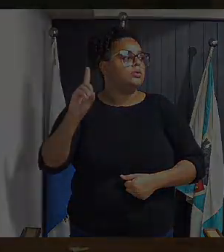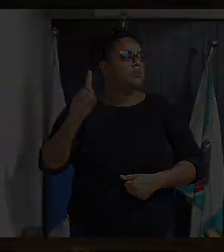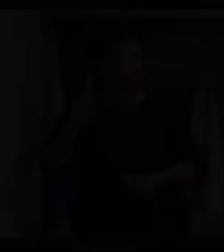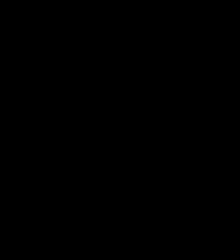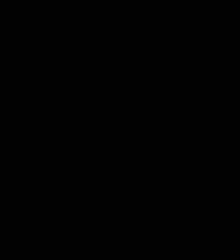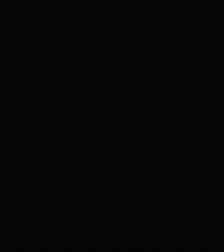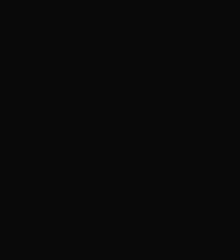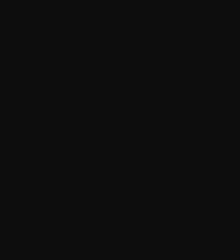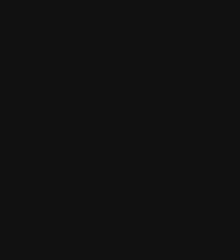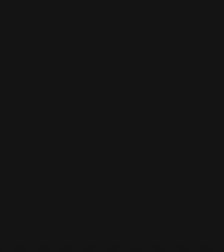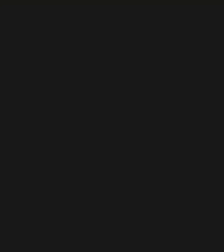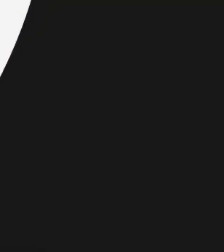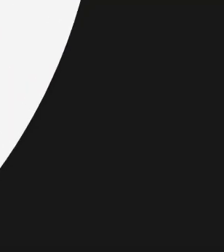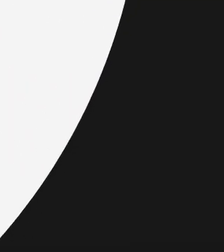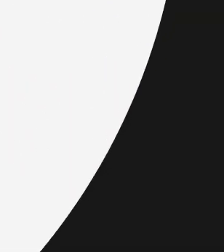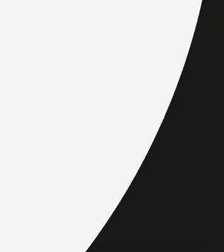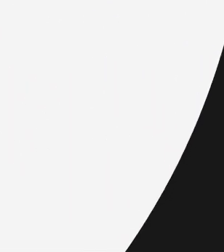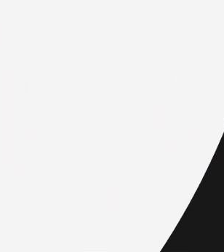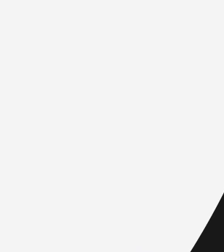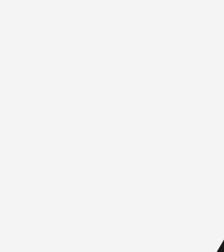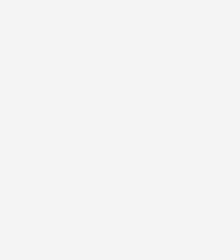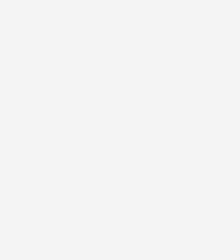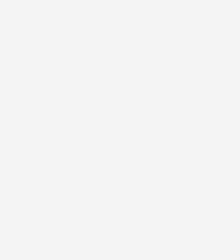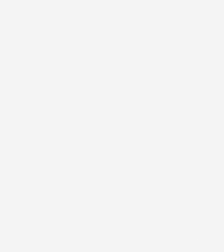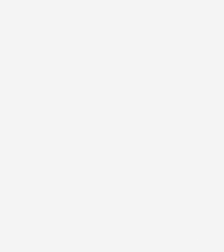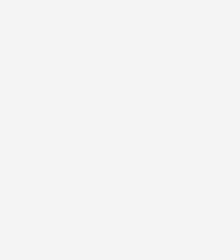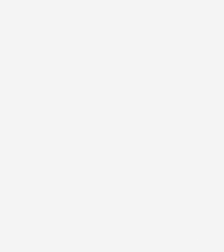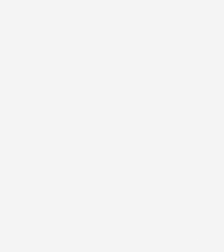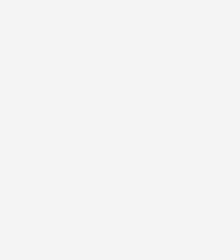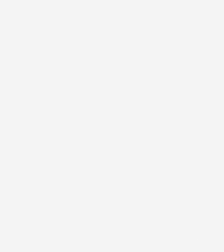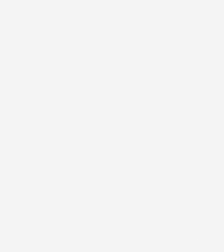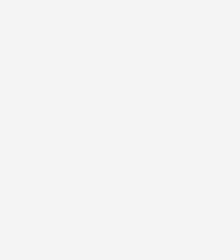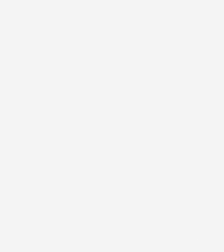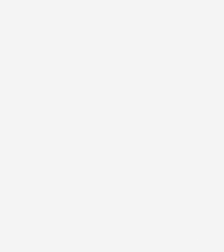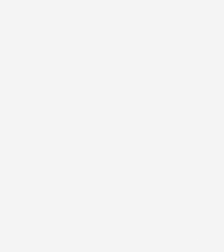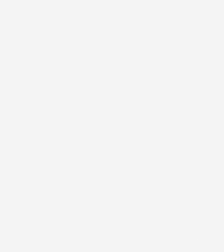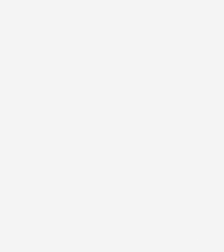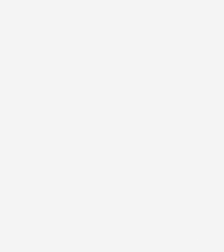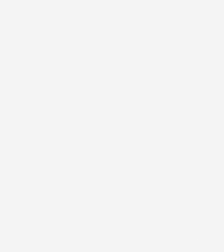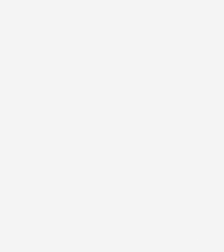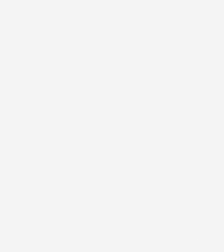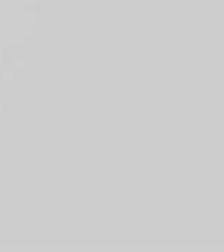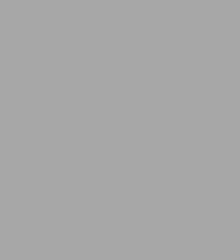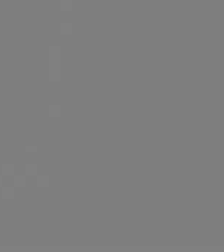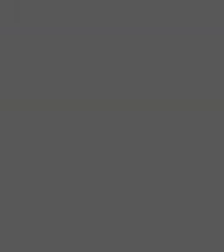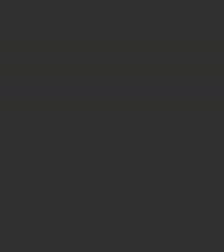abraço a todos. Fiquem todos com